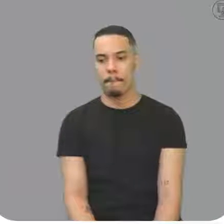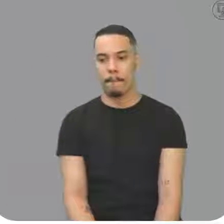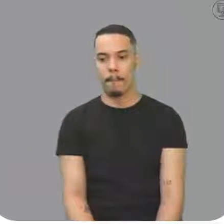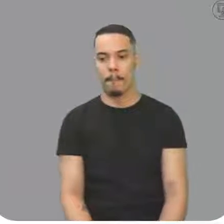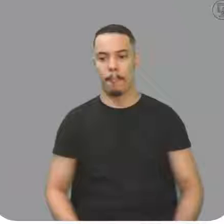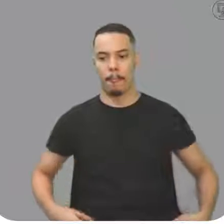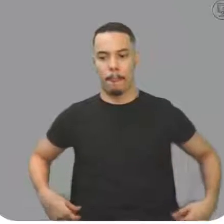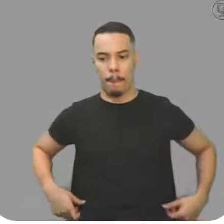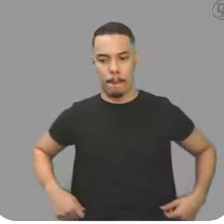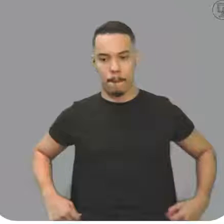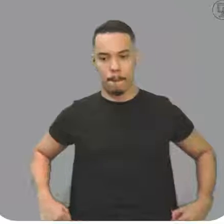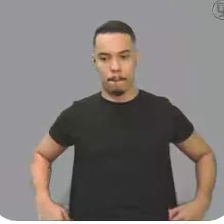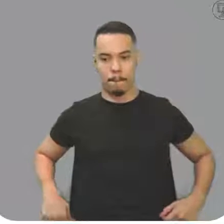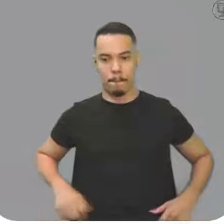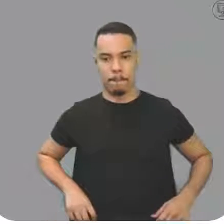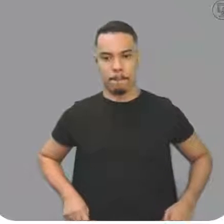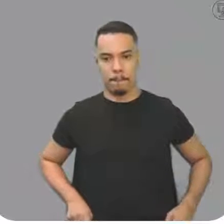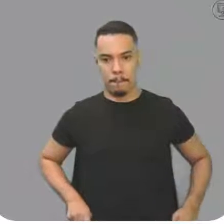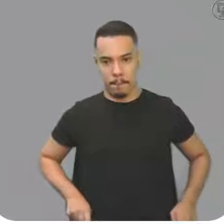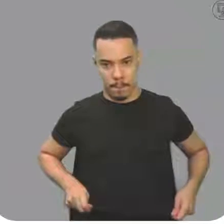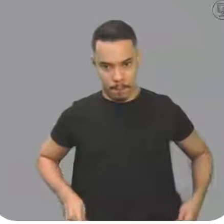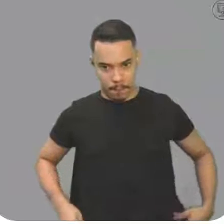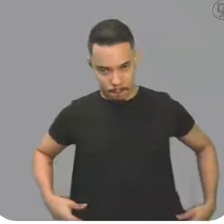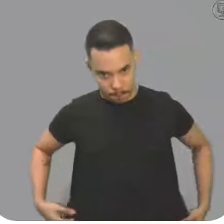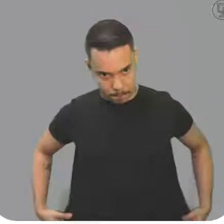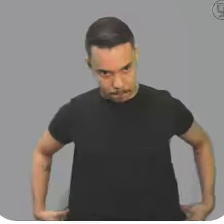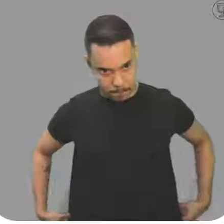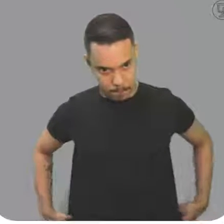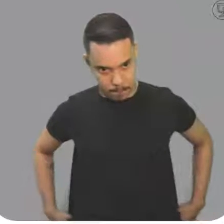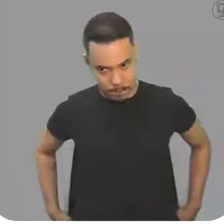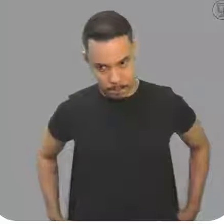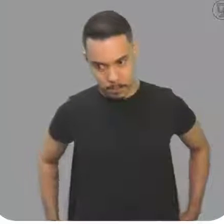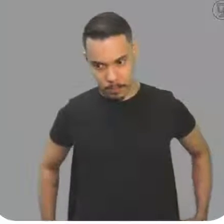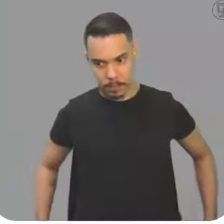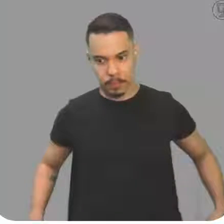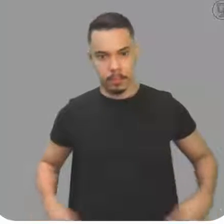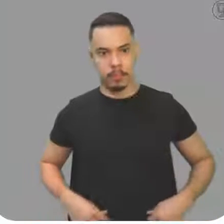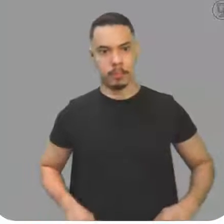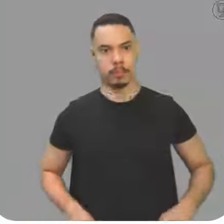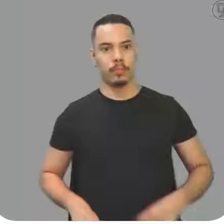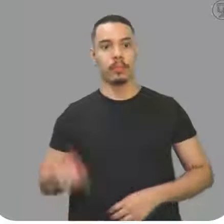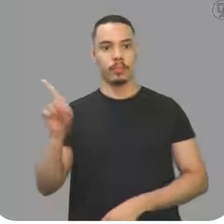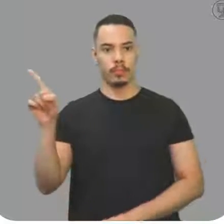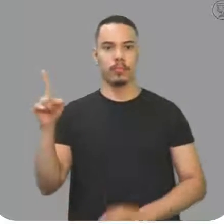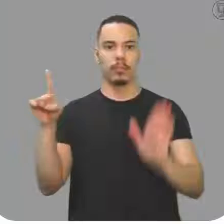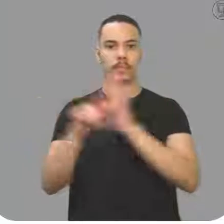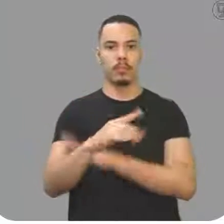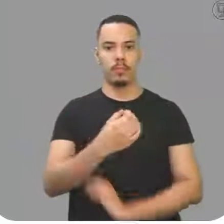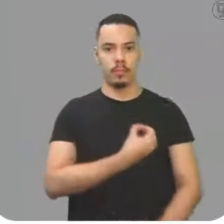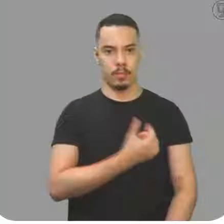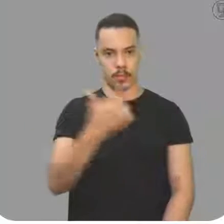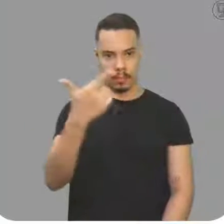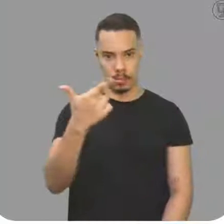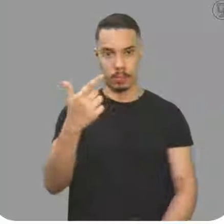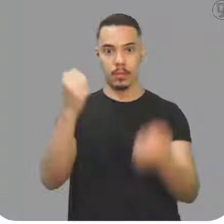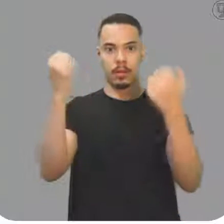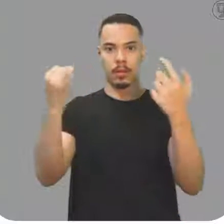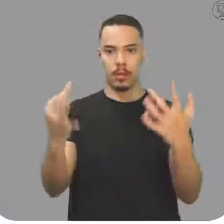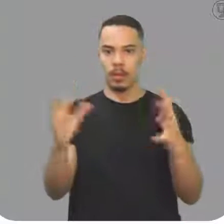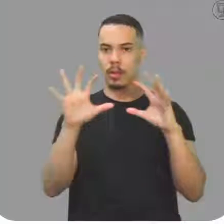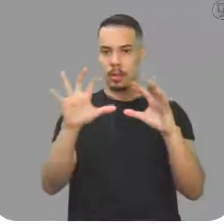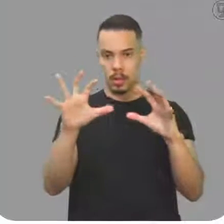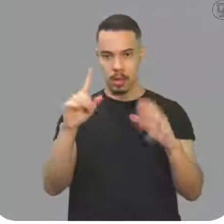Mais um exercício, tirar as dúvidas. Essa questão número 2 diz assim. Um